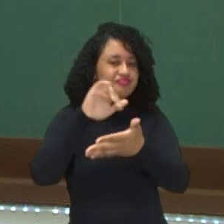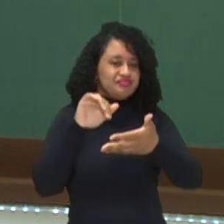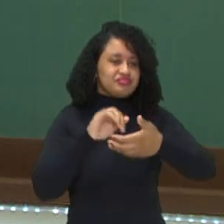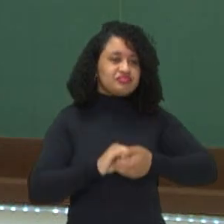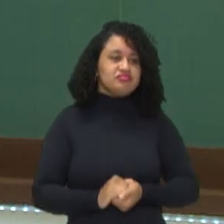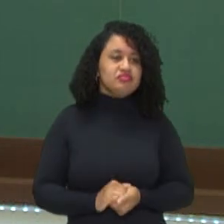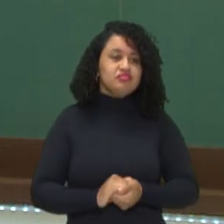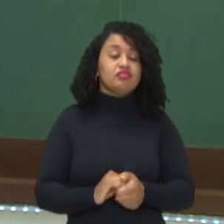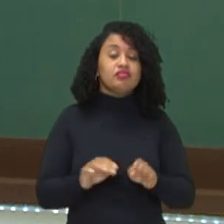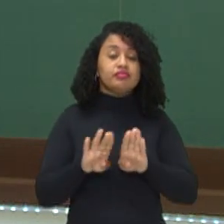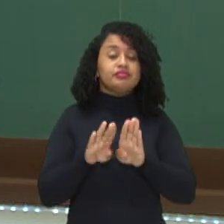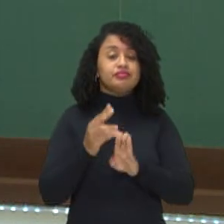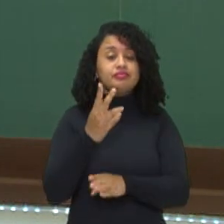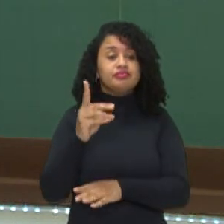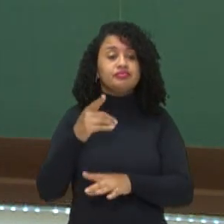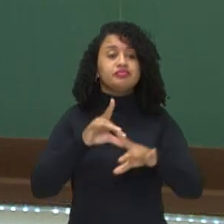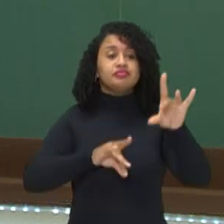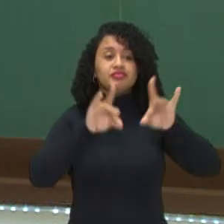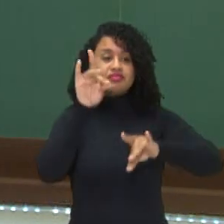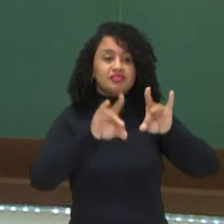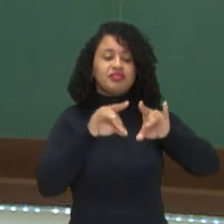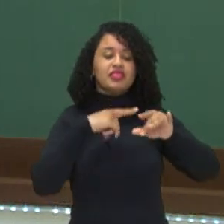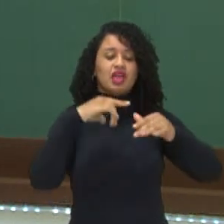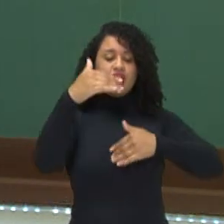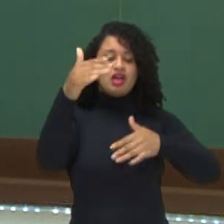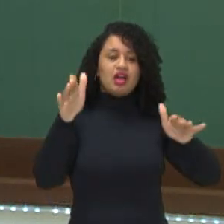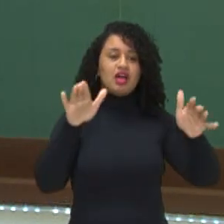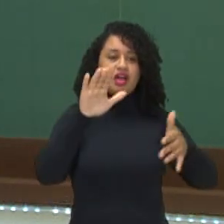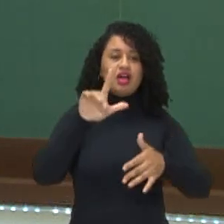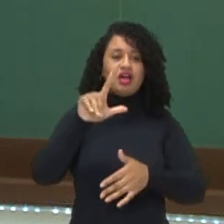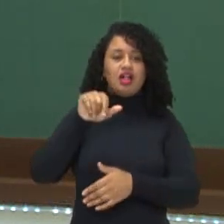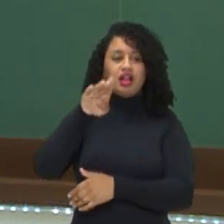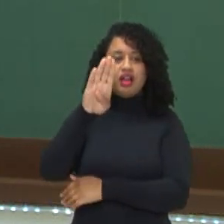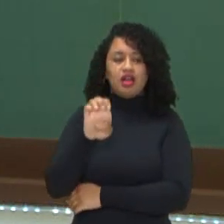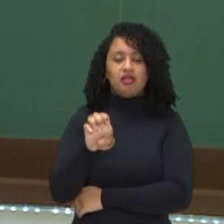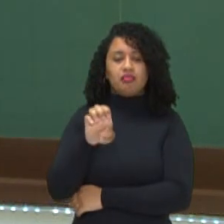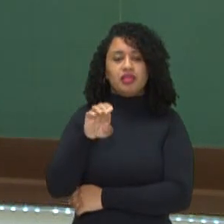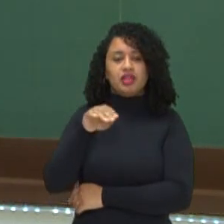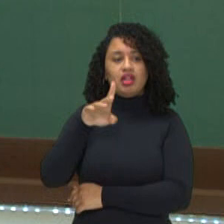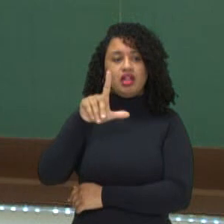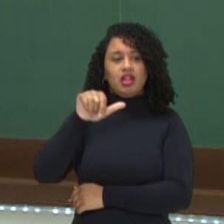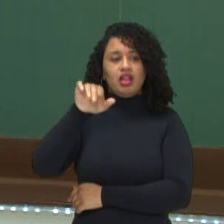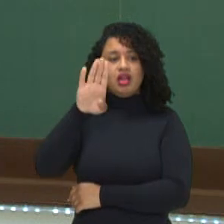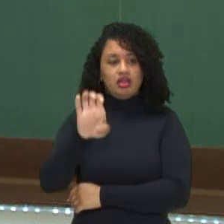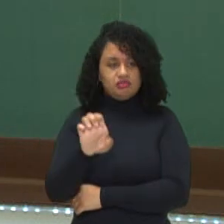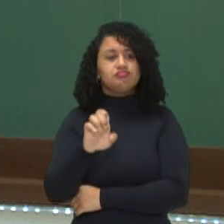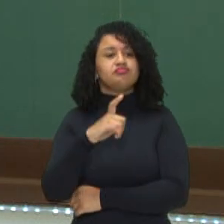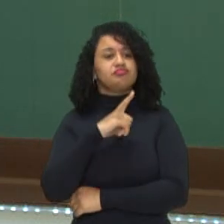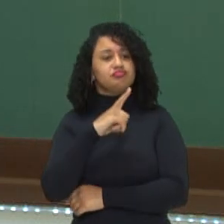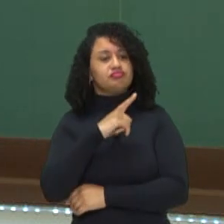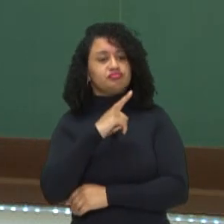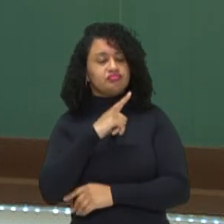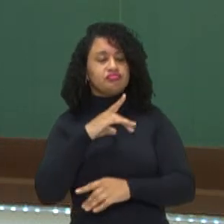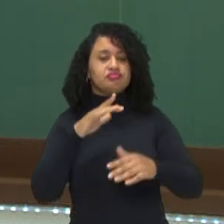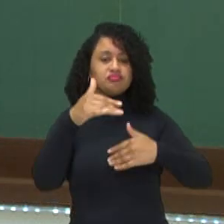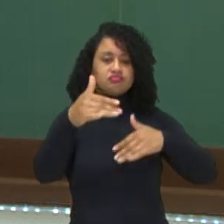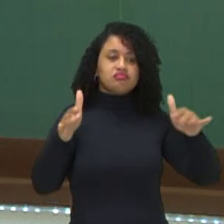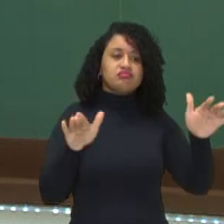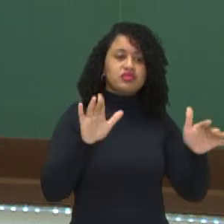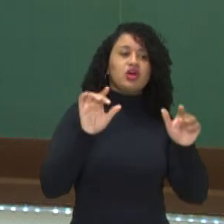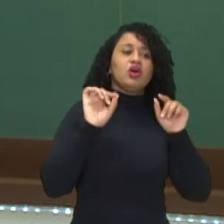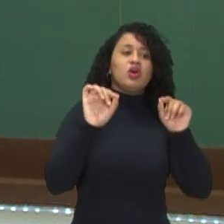Tridimensional no Teatro, a Caixa de Lambi-Lambi, mais conhecida como Espetáculo de Lambi-Lambi, né? Então, aqui,